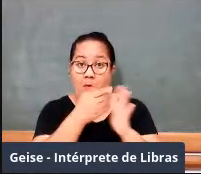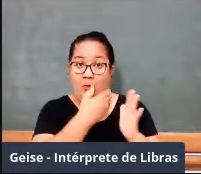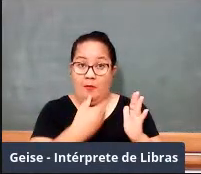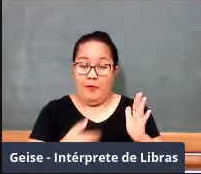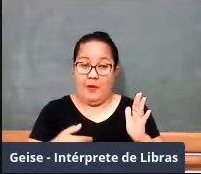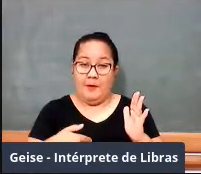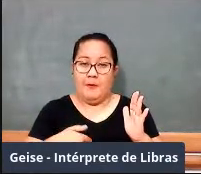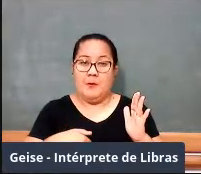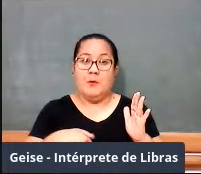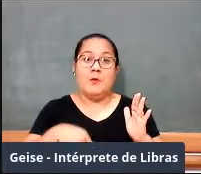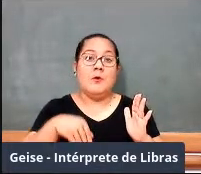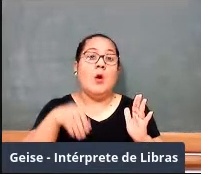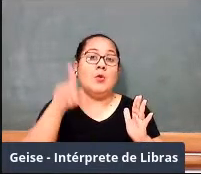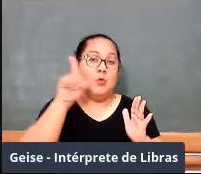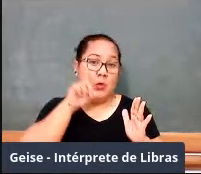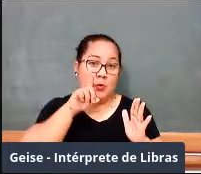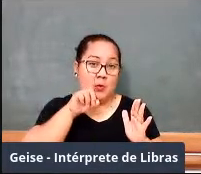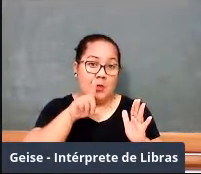evidentemente.